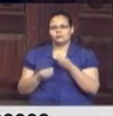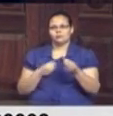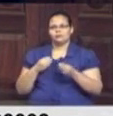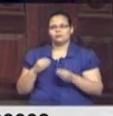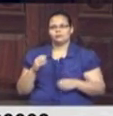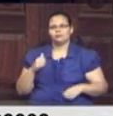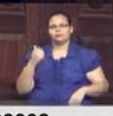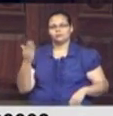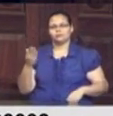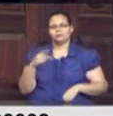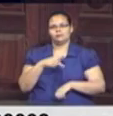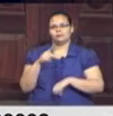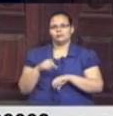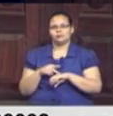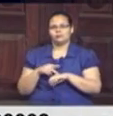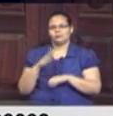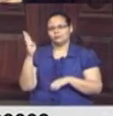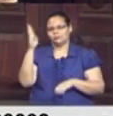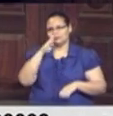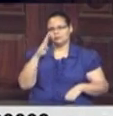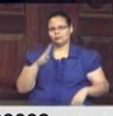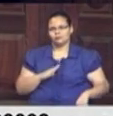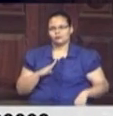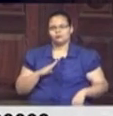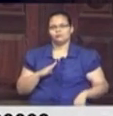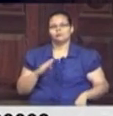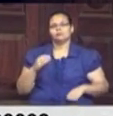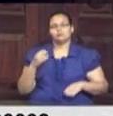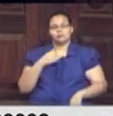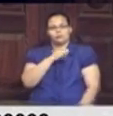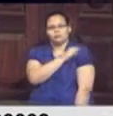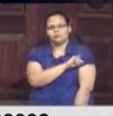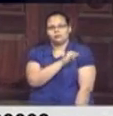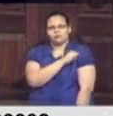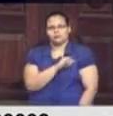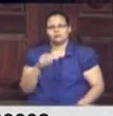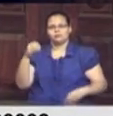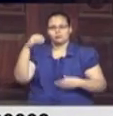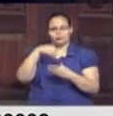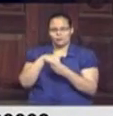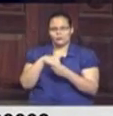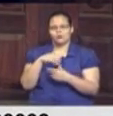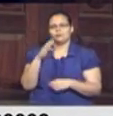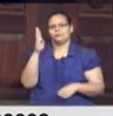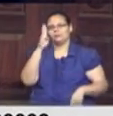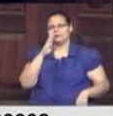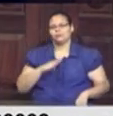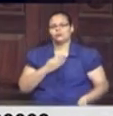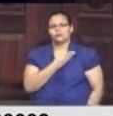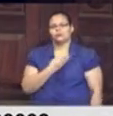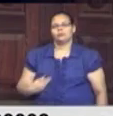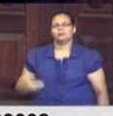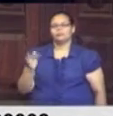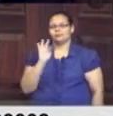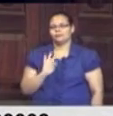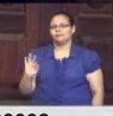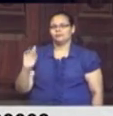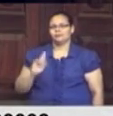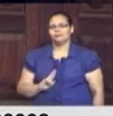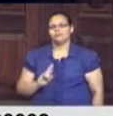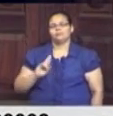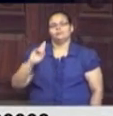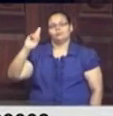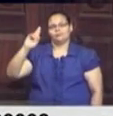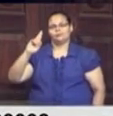do país. O Brasil, o Rio de Janeiro está dentro do Brasil, e o governo federal, representando a nação,